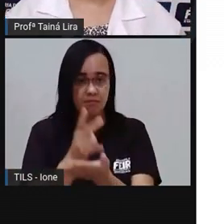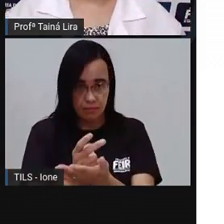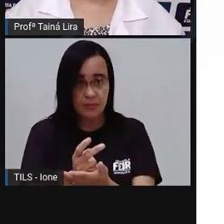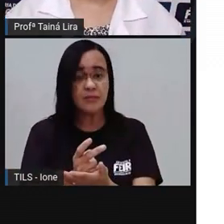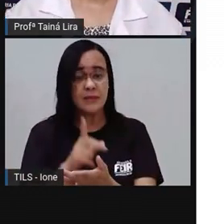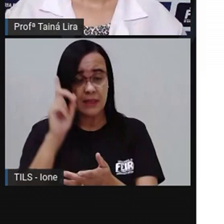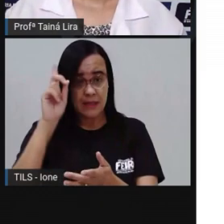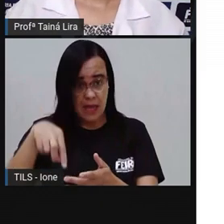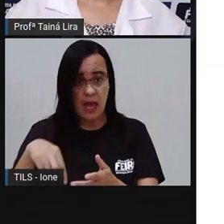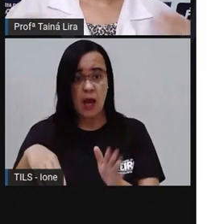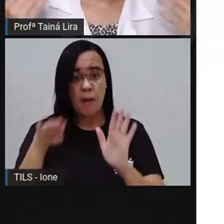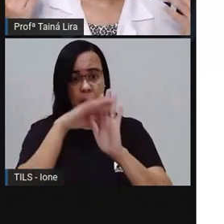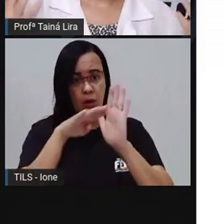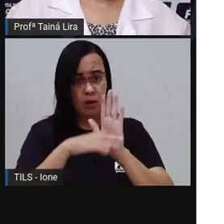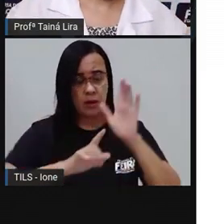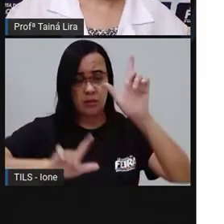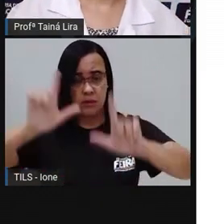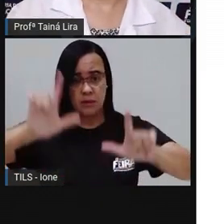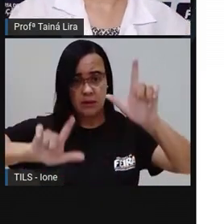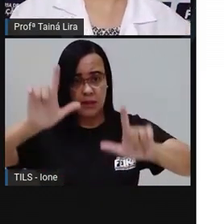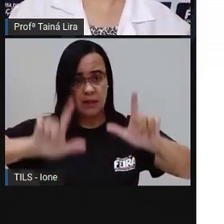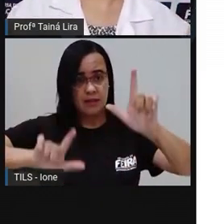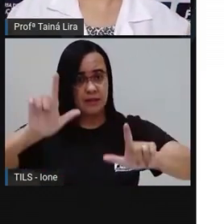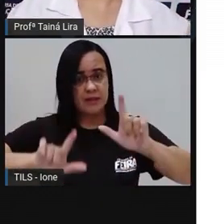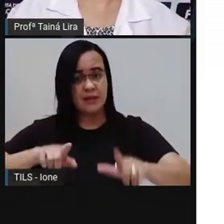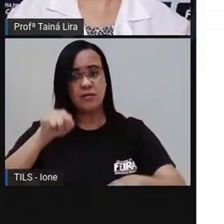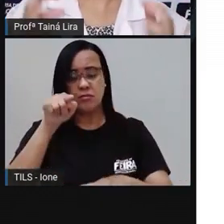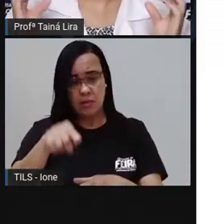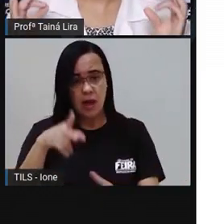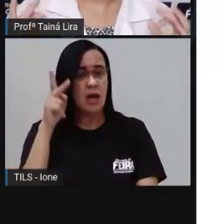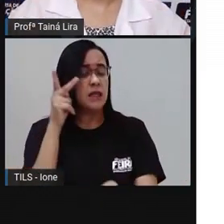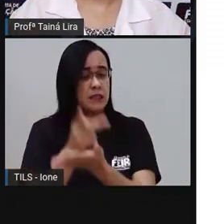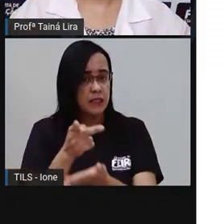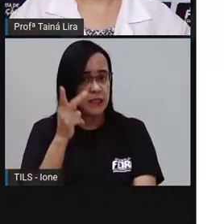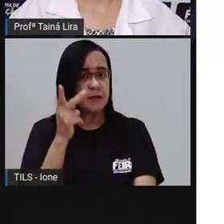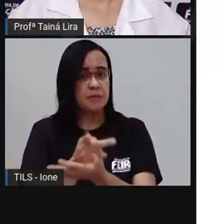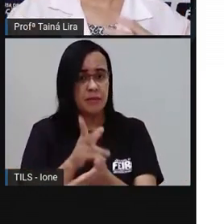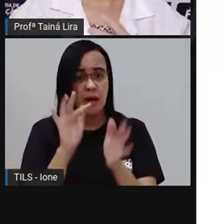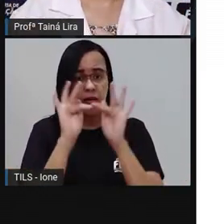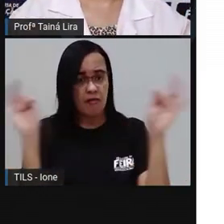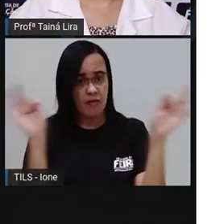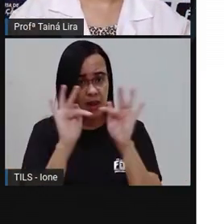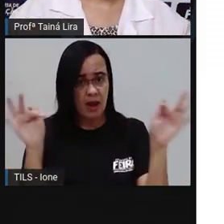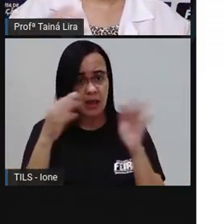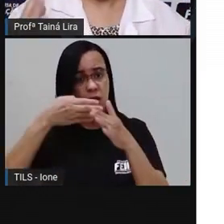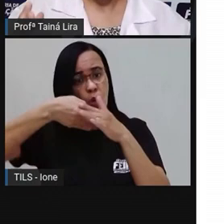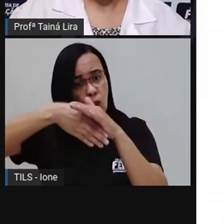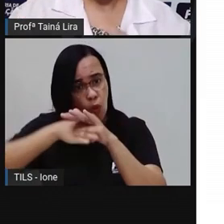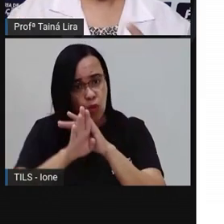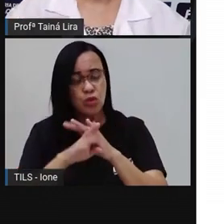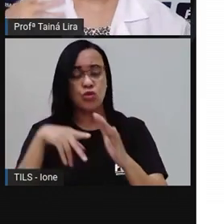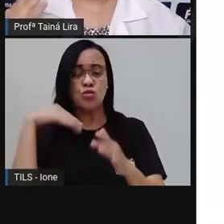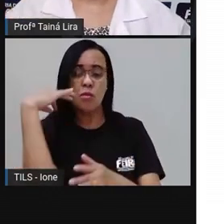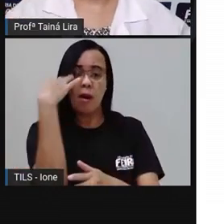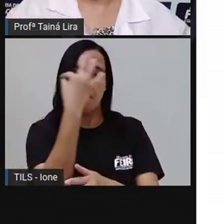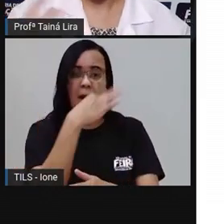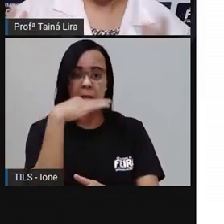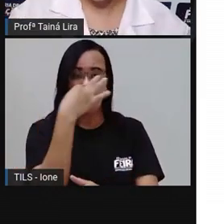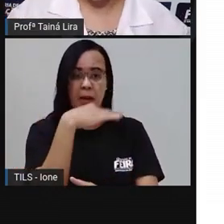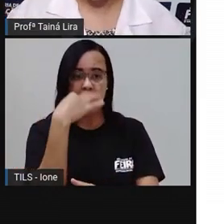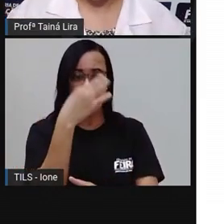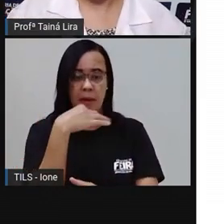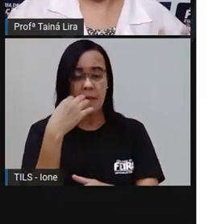para a Bahia toda. E ela fala, não é? Esse bordão pitoresco, que é algo pitoresco, é algo, né,